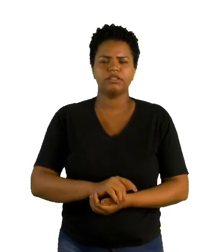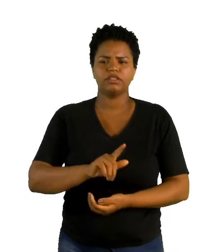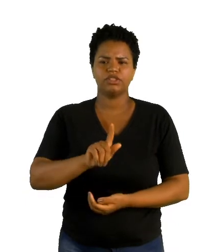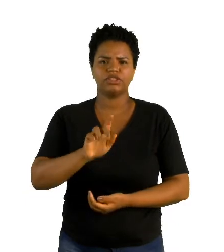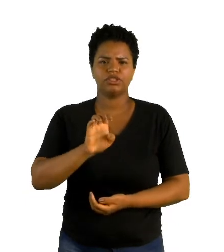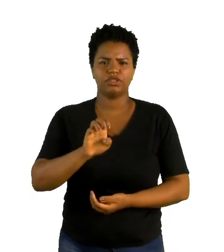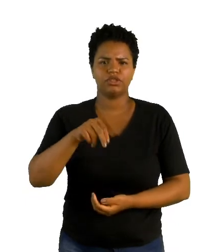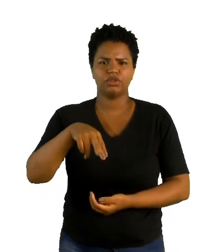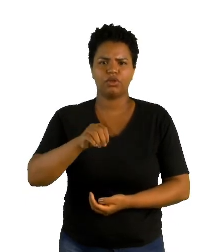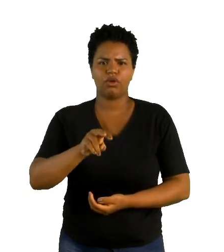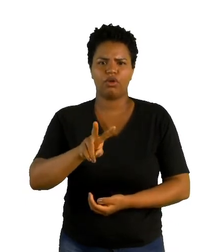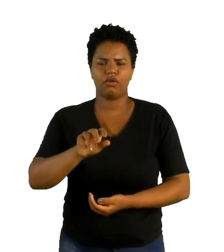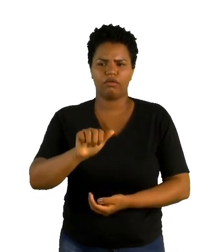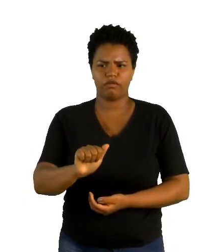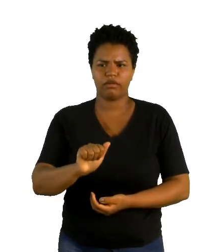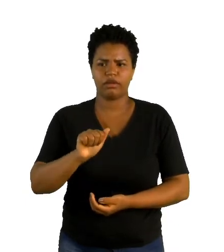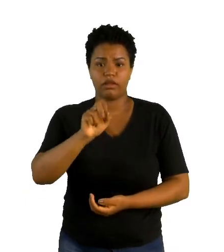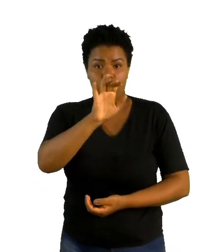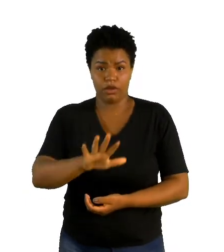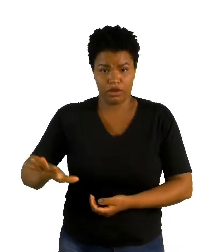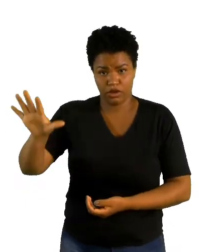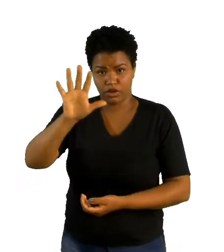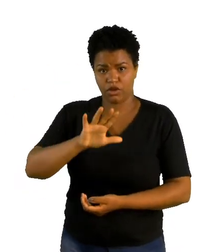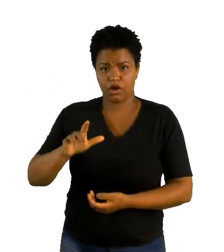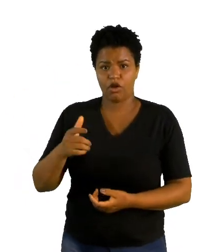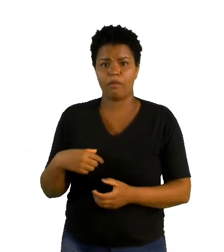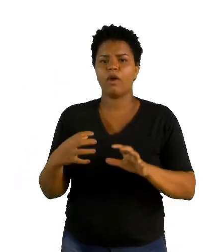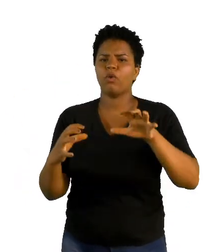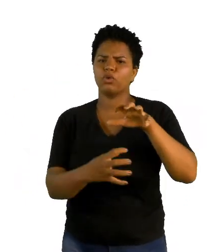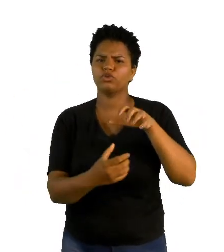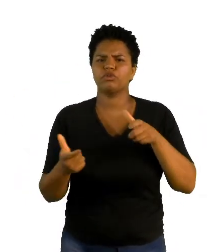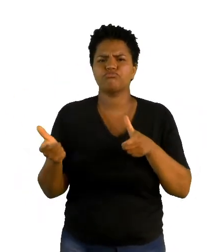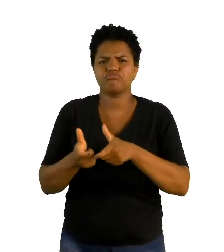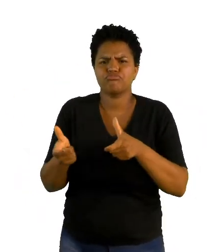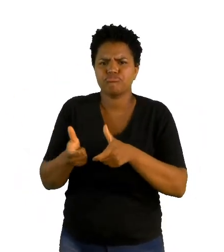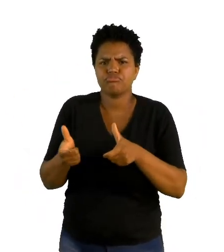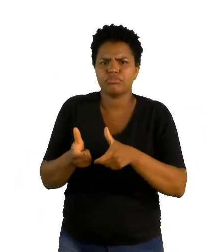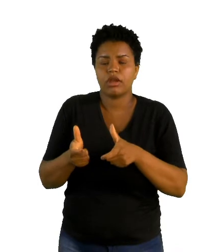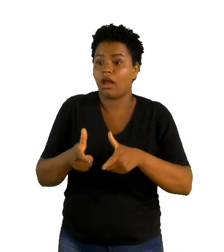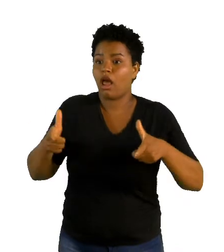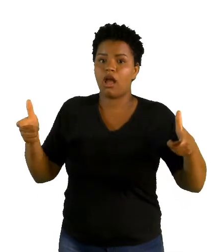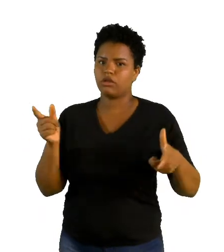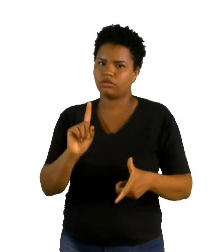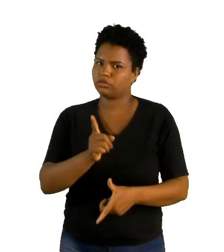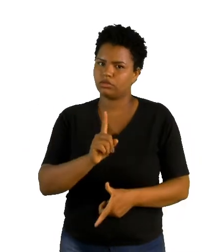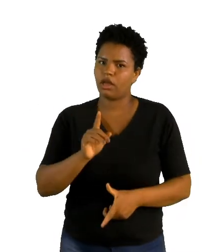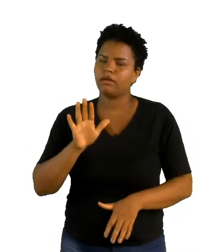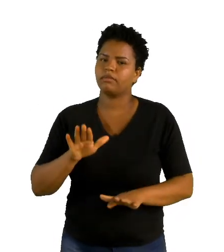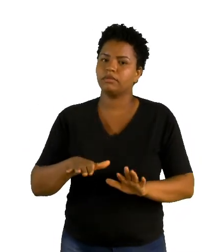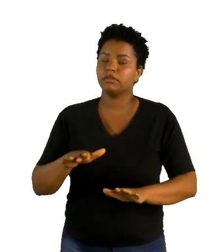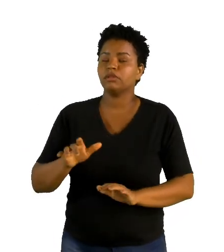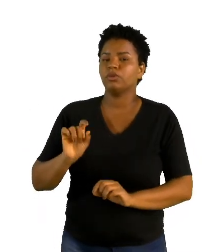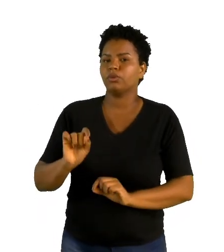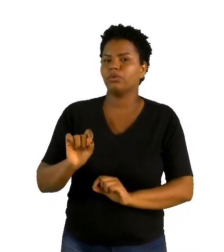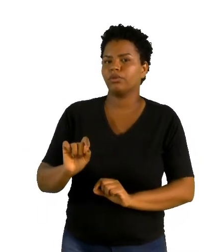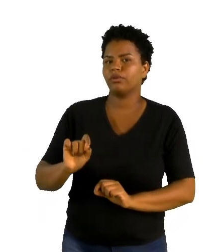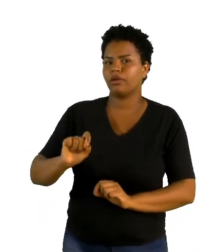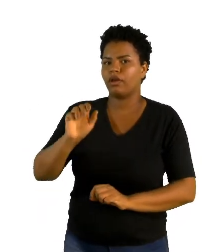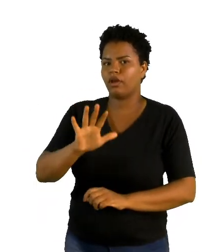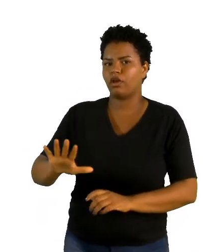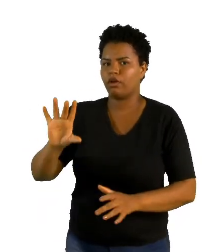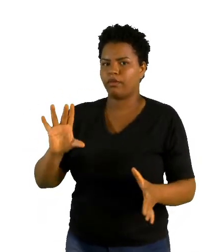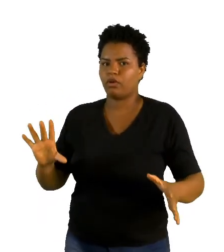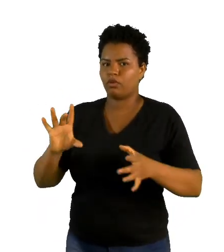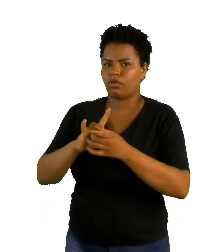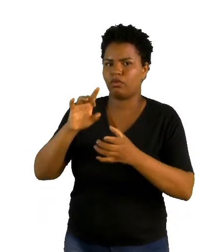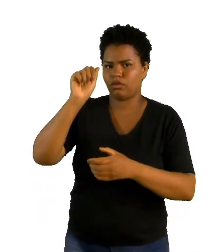Europa é um continente pequeno, não é continente gigante, apesar de que a Europa, ela se une à Ásia e ela se